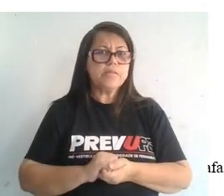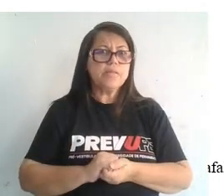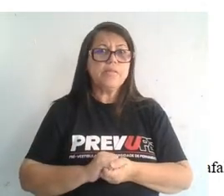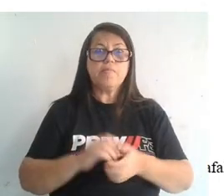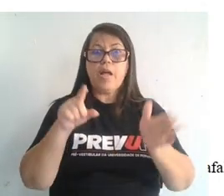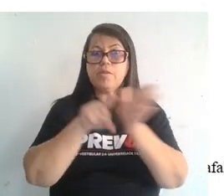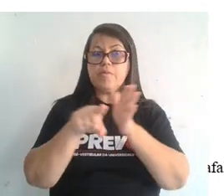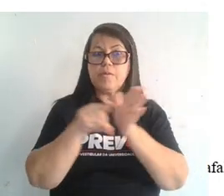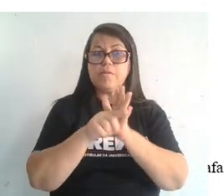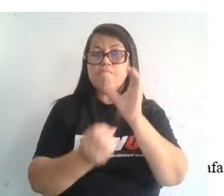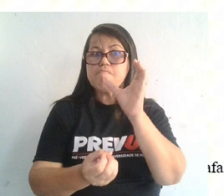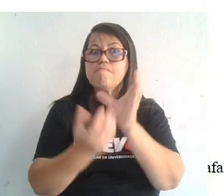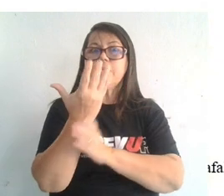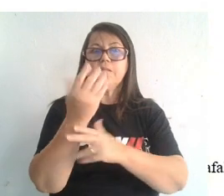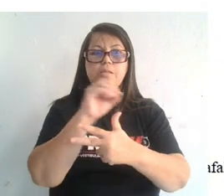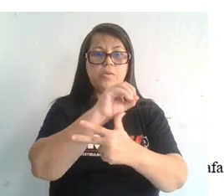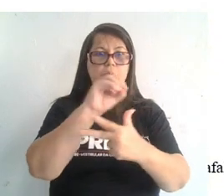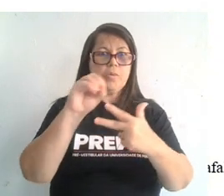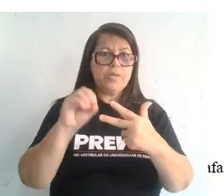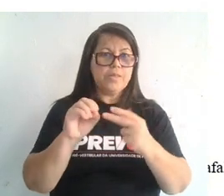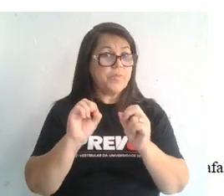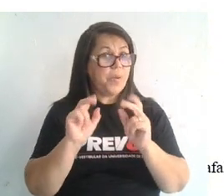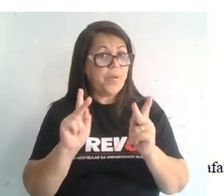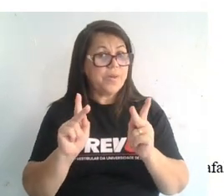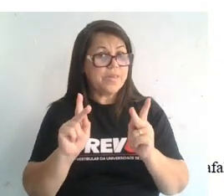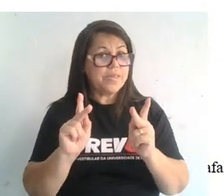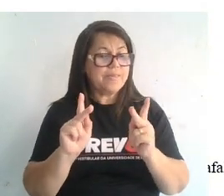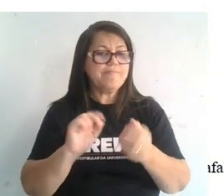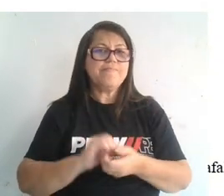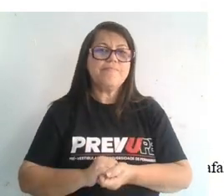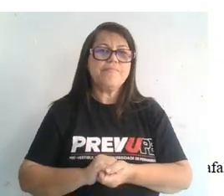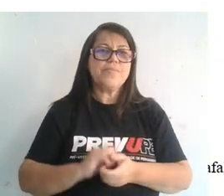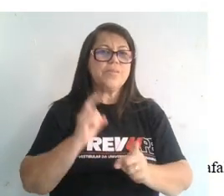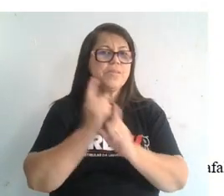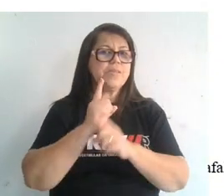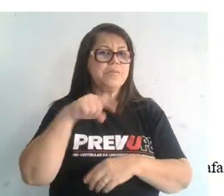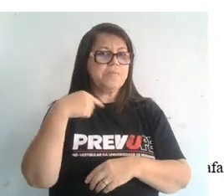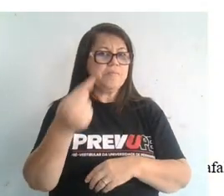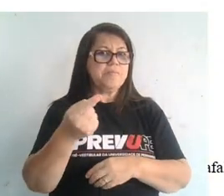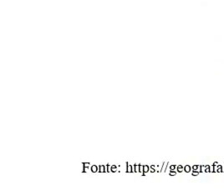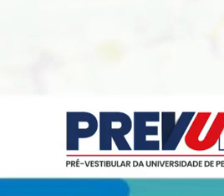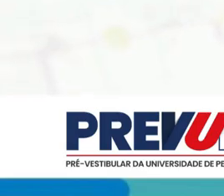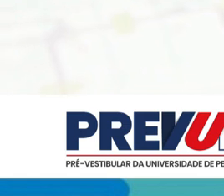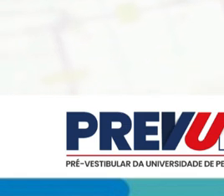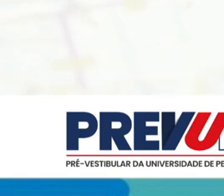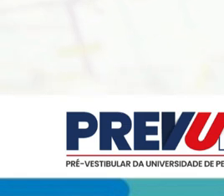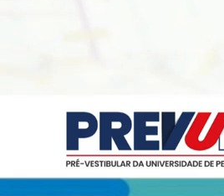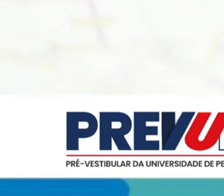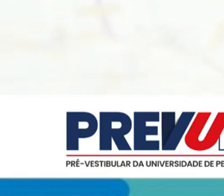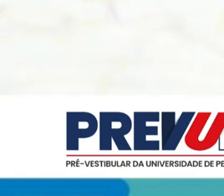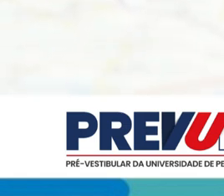podem ser abordadas no Enem. Ok, pessoal? Vamos para a próxima aula. E